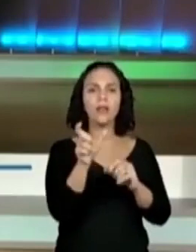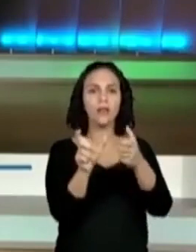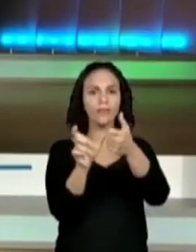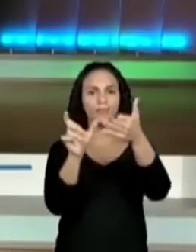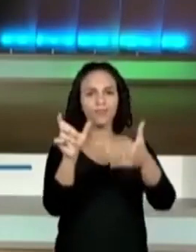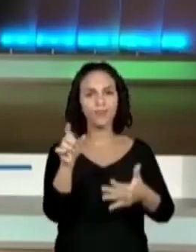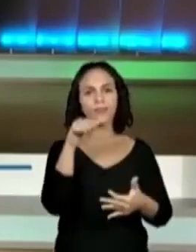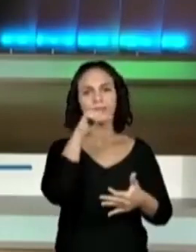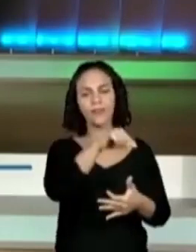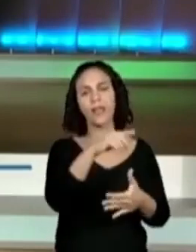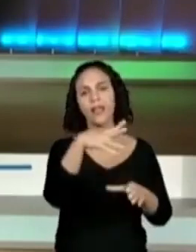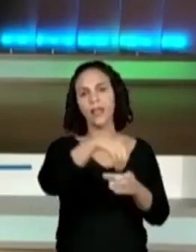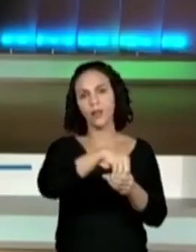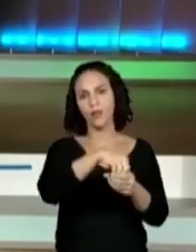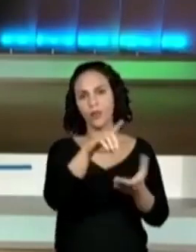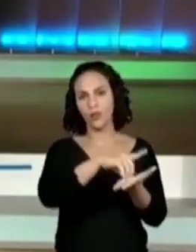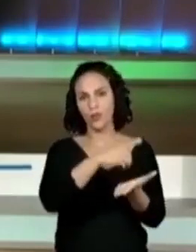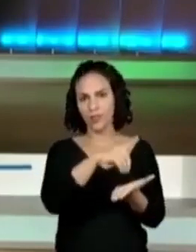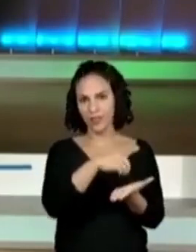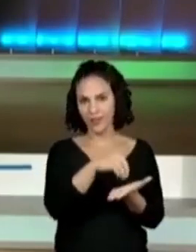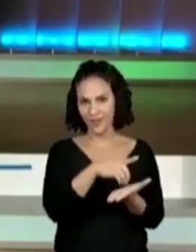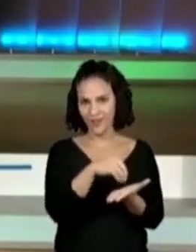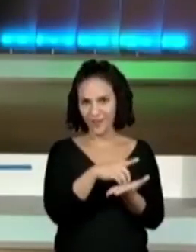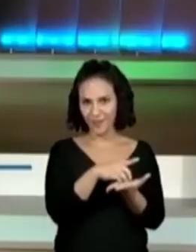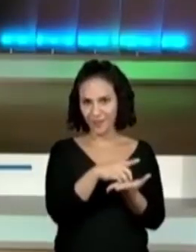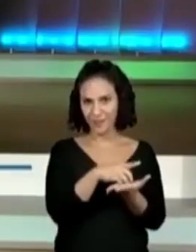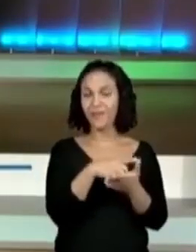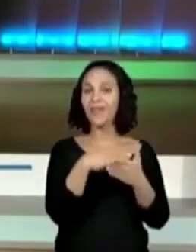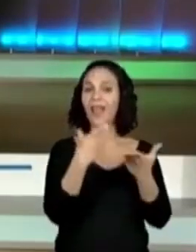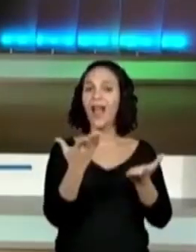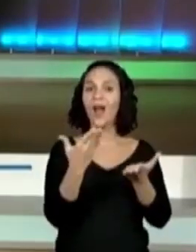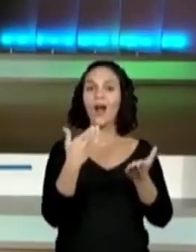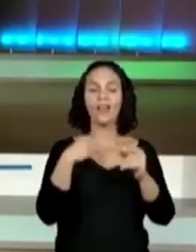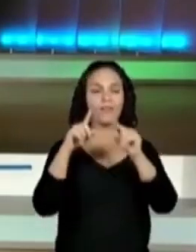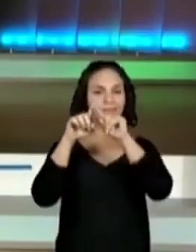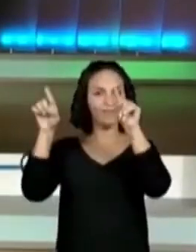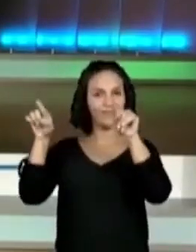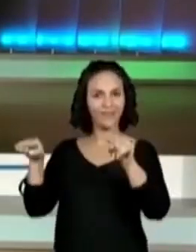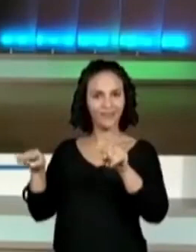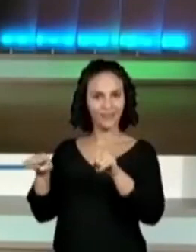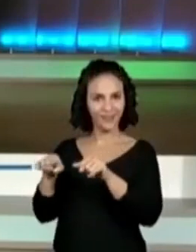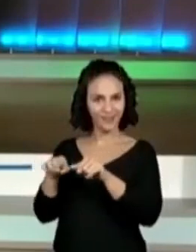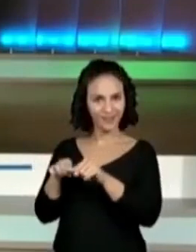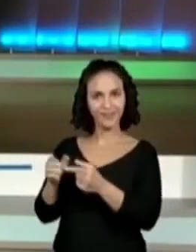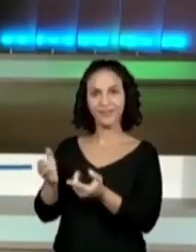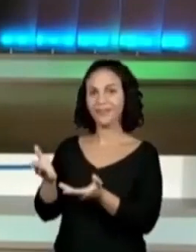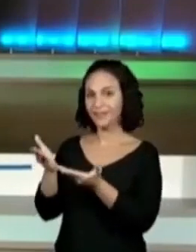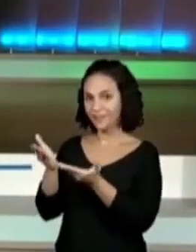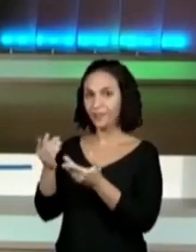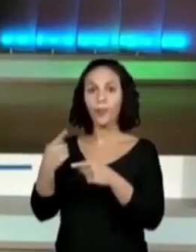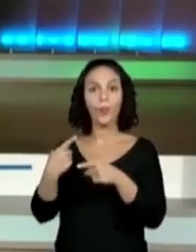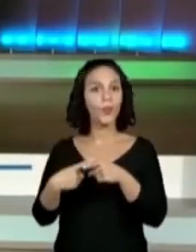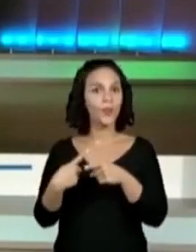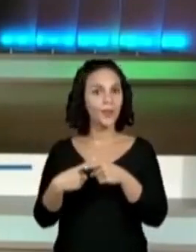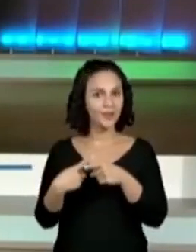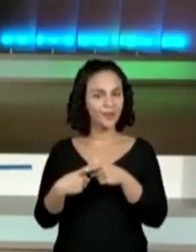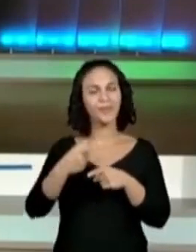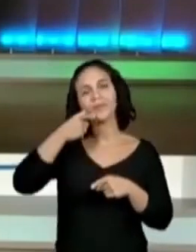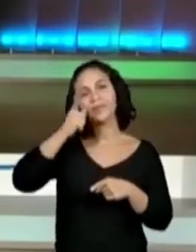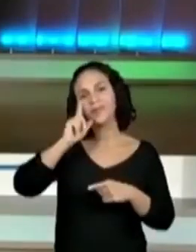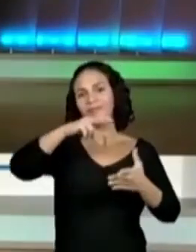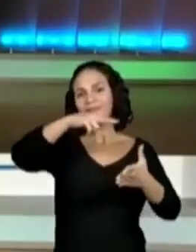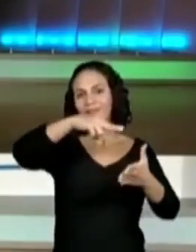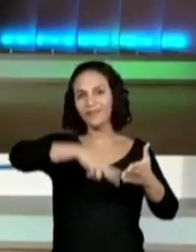no dicionário. Aí, eu vou para o flipchart, porque foi lido